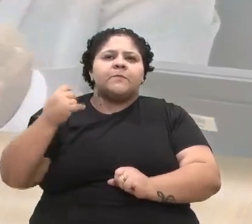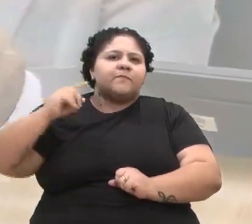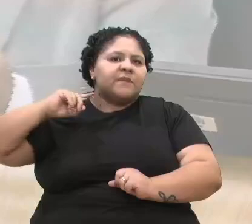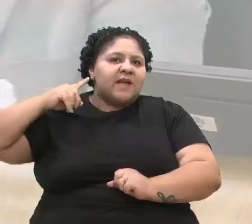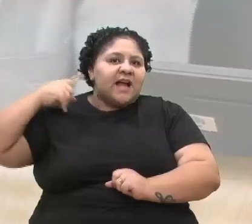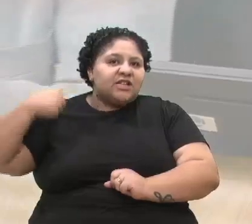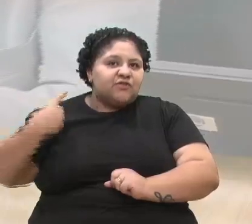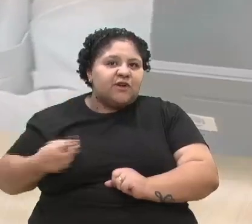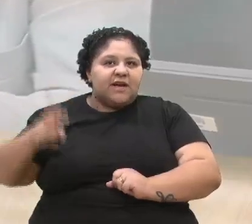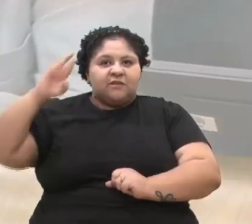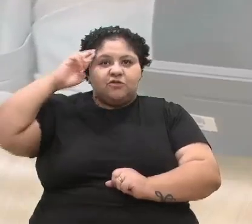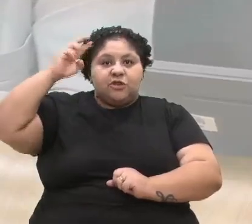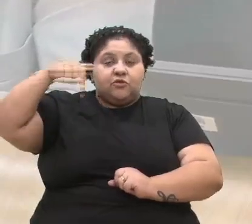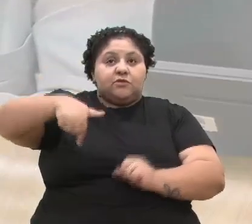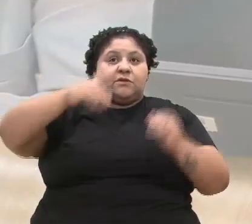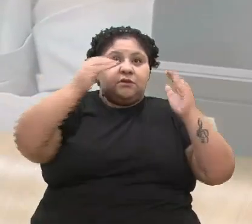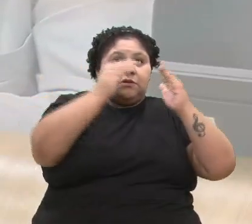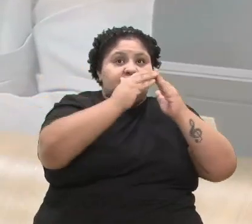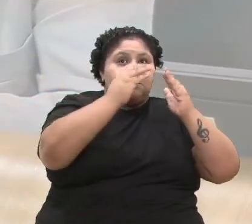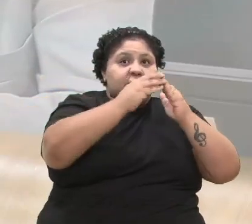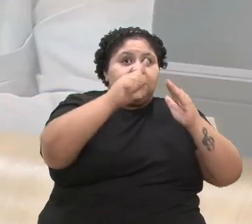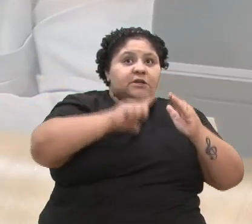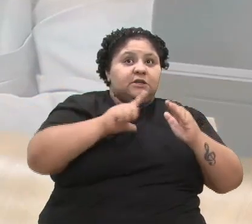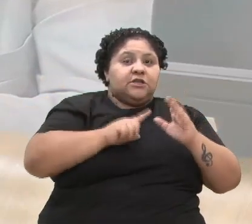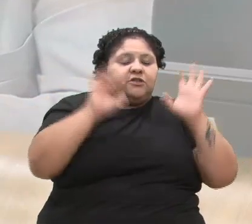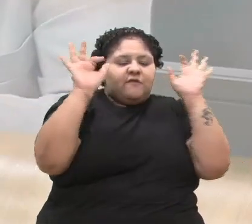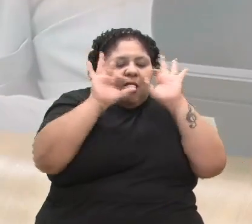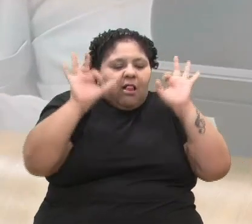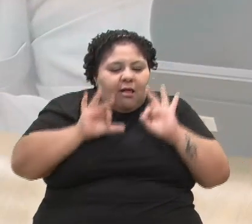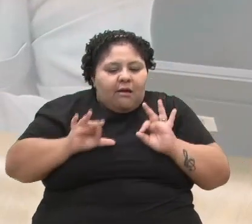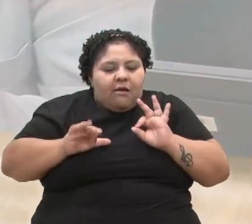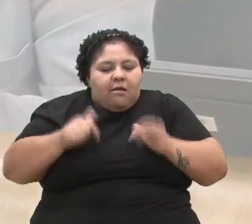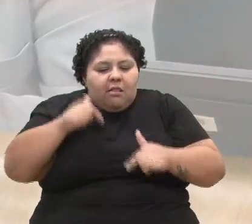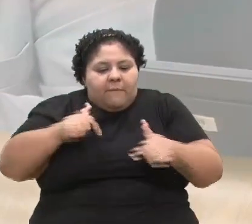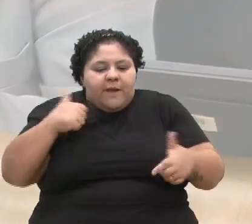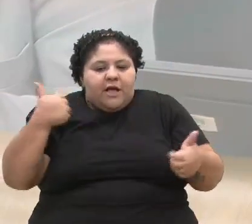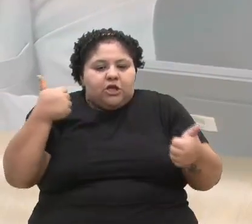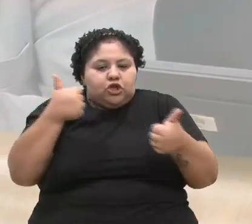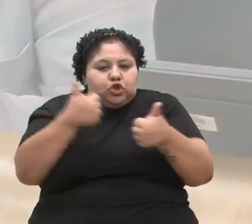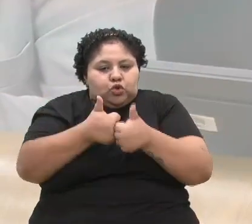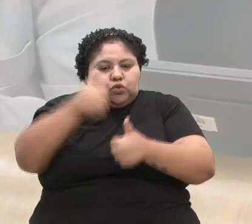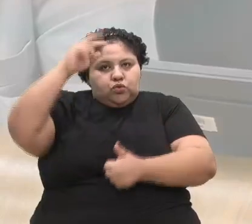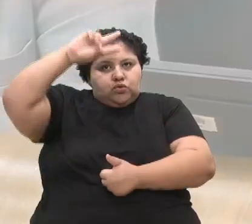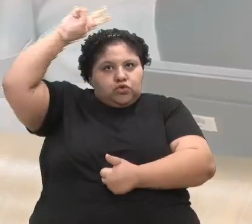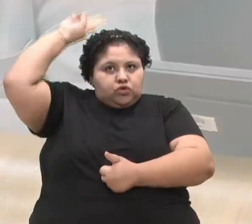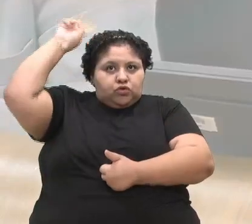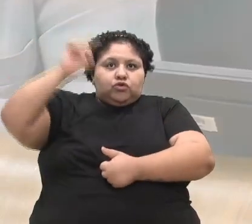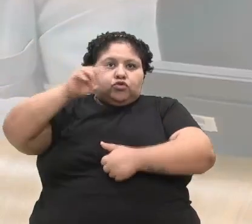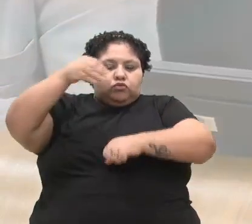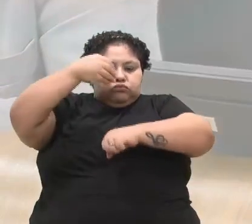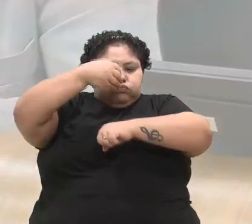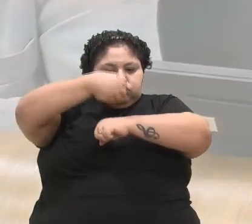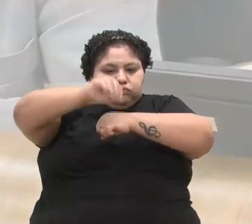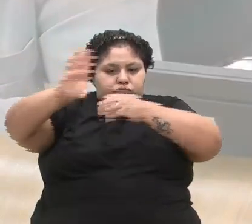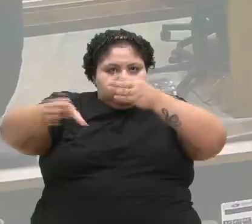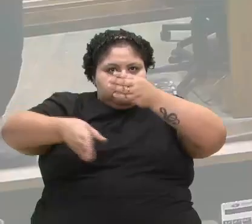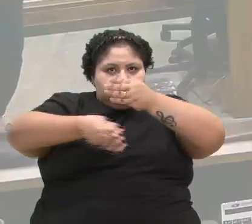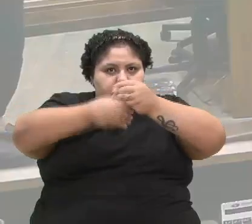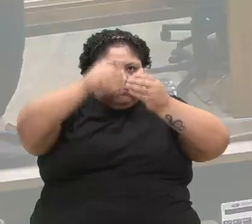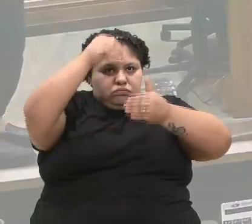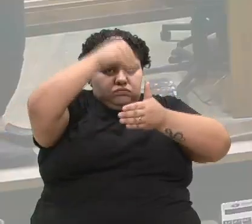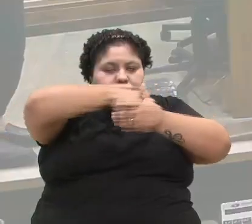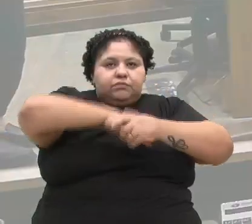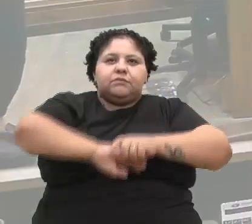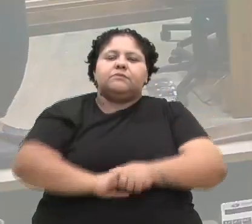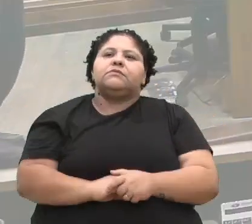diretor aqui da casa, tive a alegria de trabalhar com ele aqui na presença do vereador Edson da Rosa, então, só sugerir isso e me somar ao seu voto. Obrigado, vereador